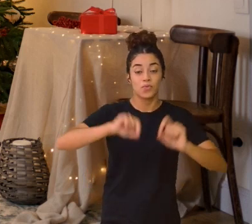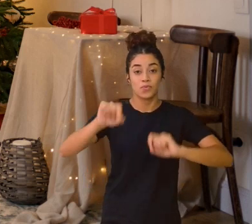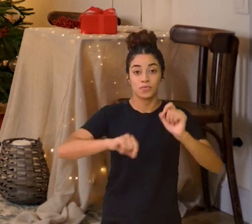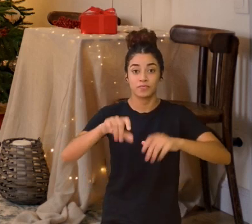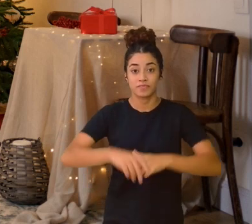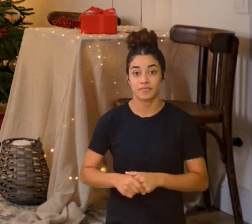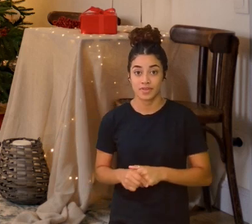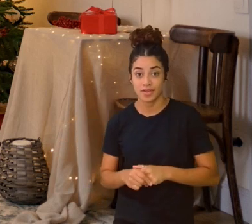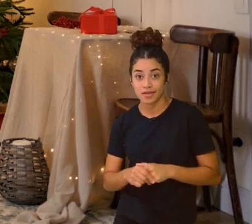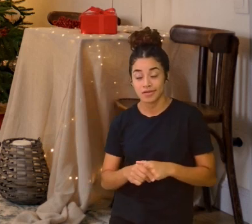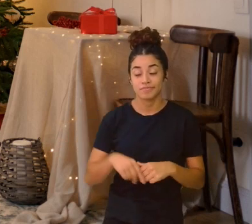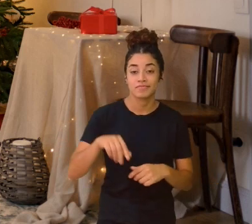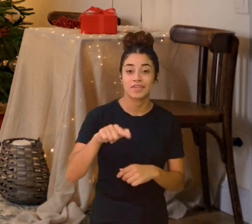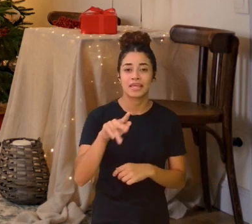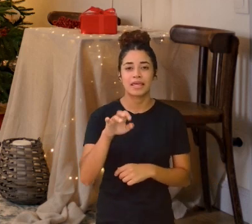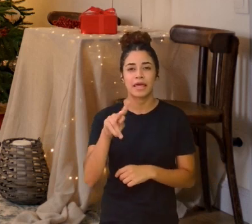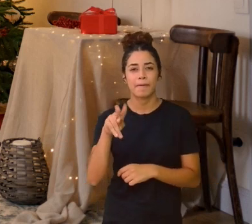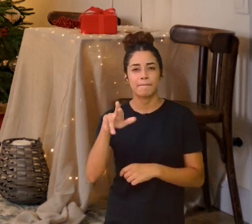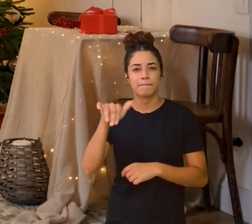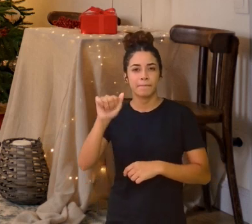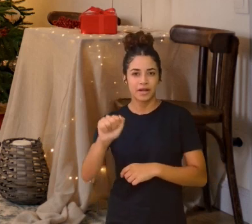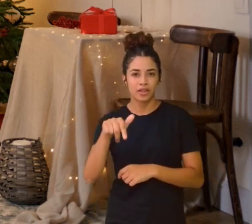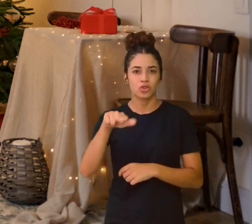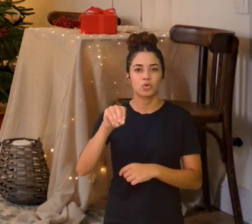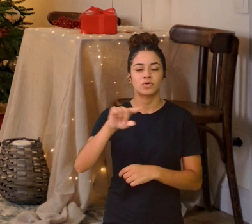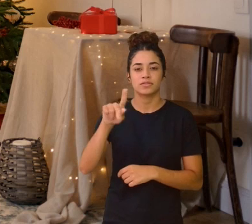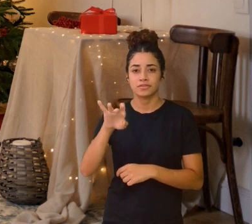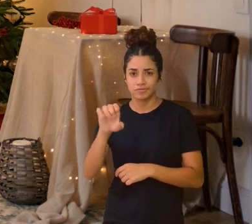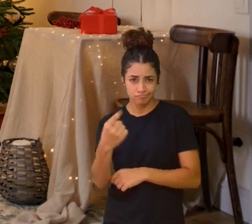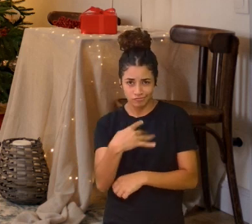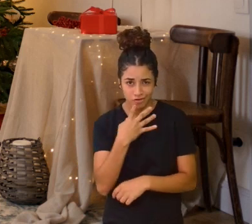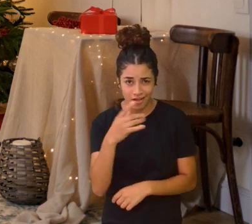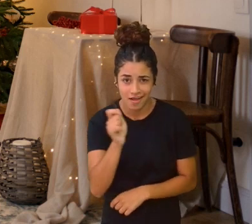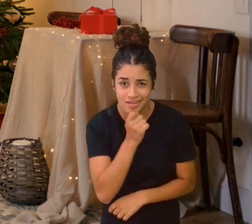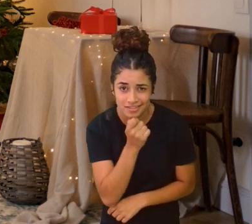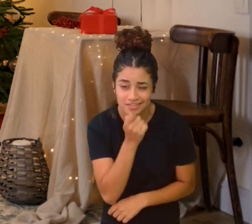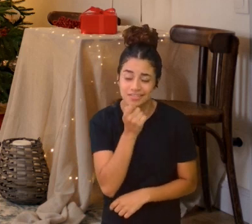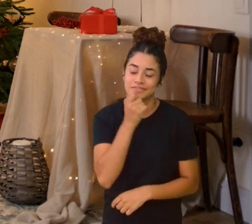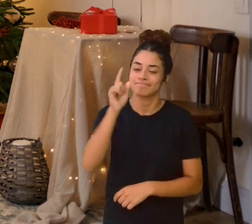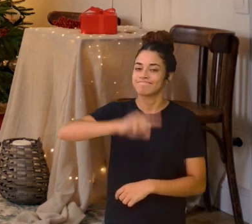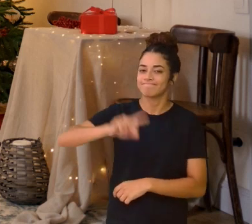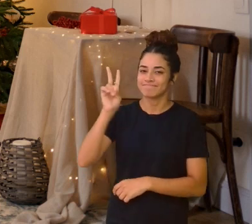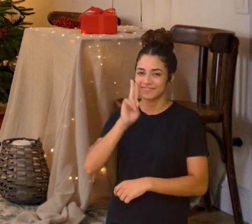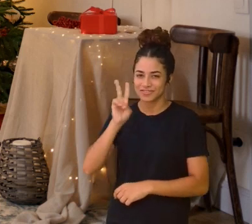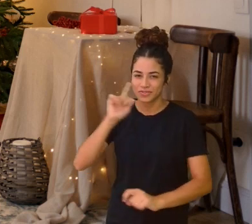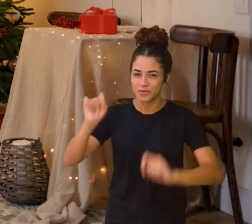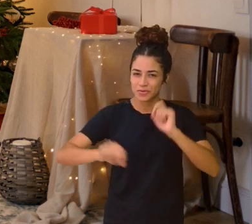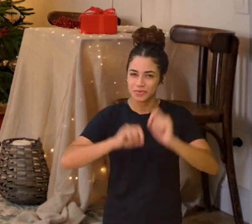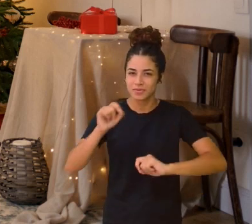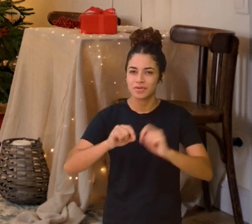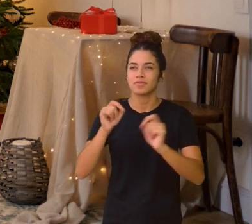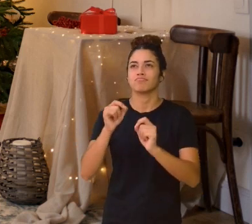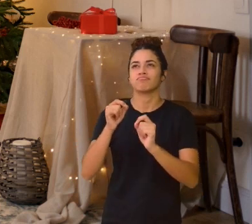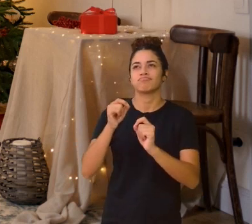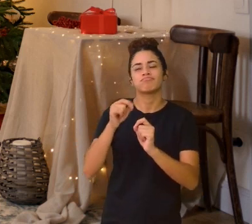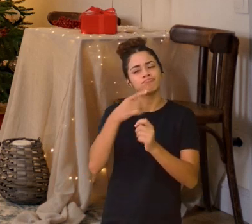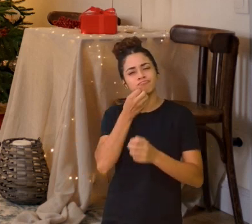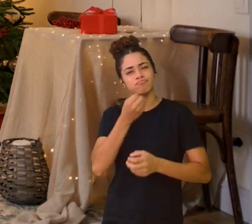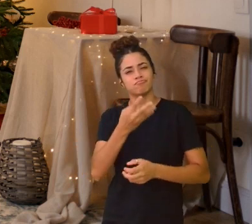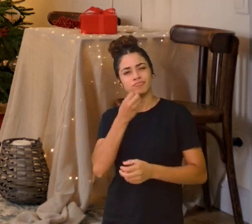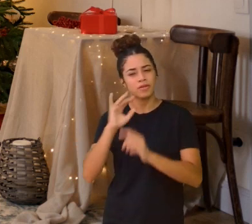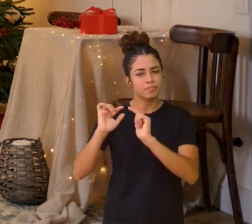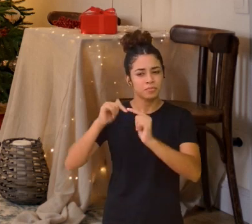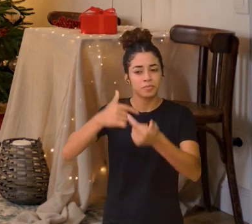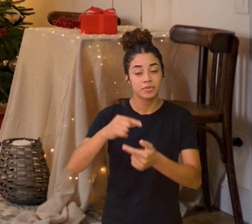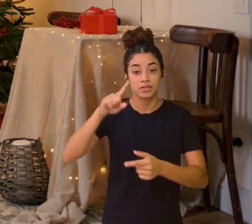Nozes, se você ainda não conhece o Quebra Nozes é uma história clássica, inclusive que